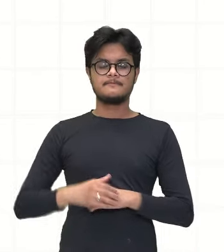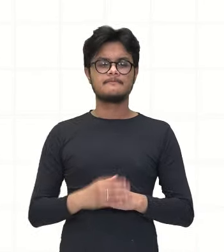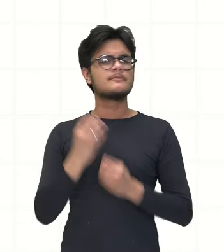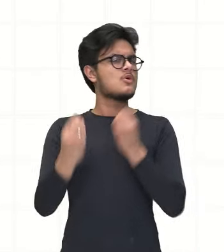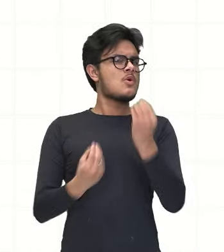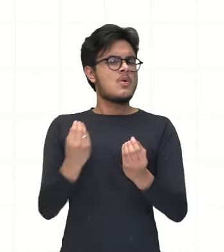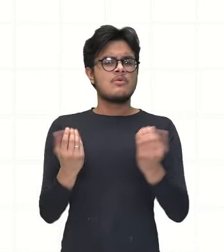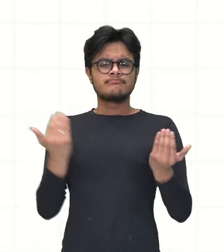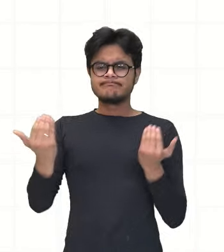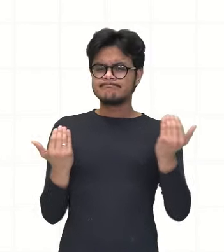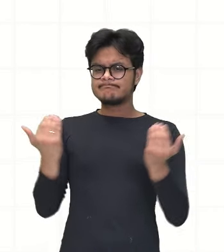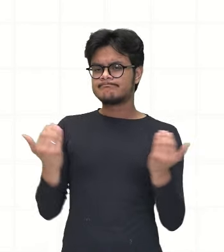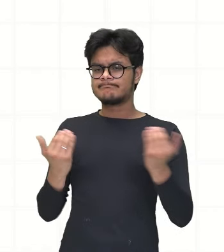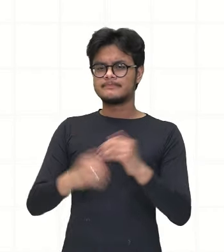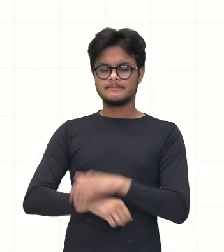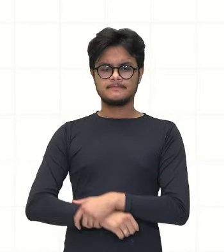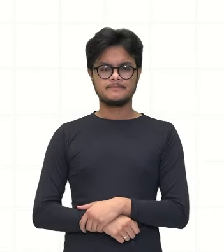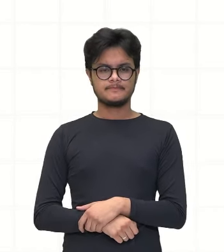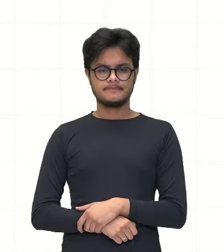proporção aqui.